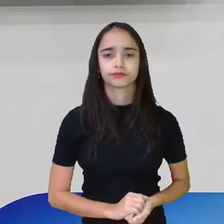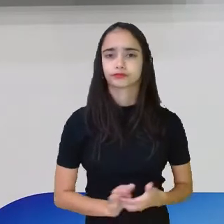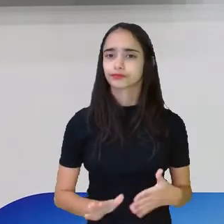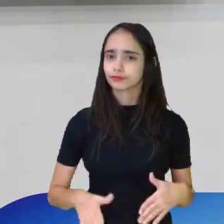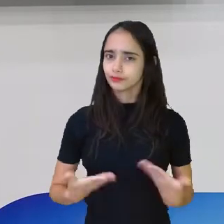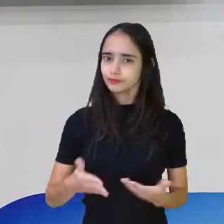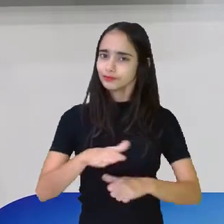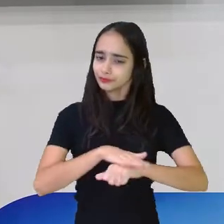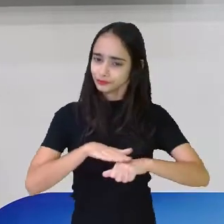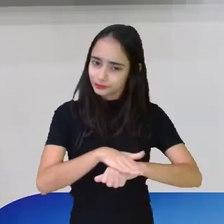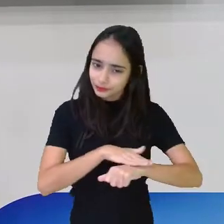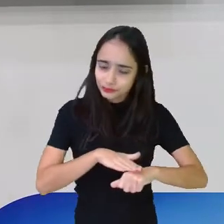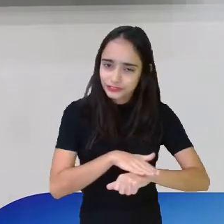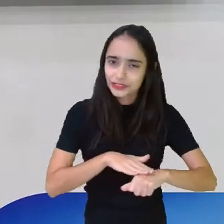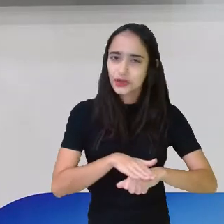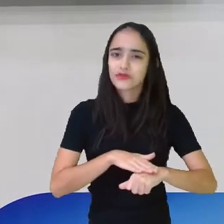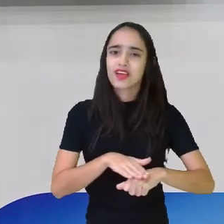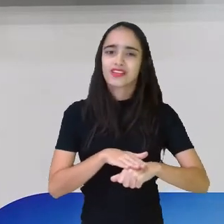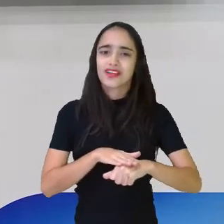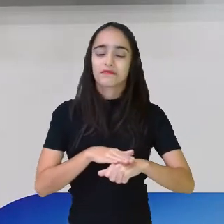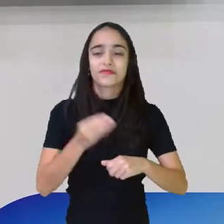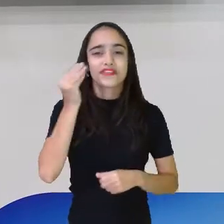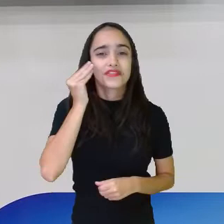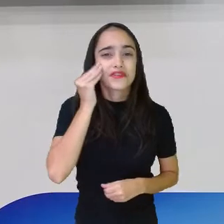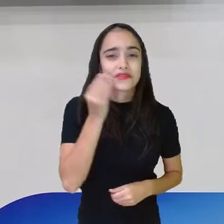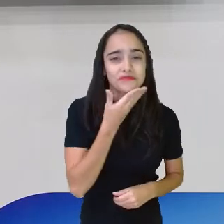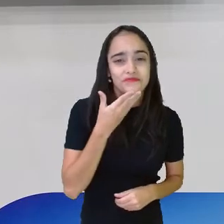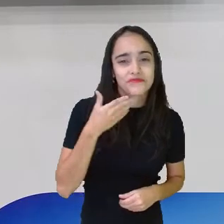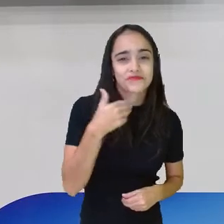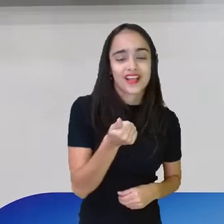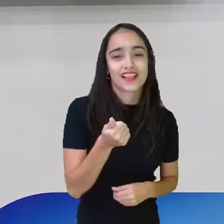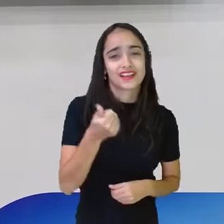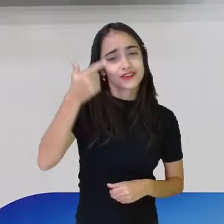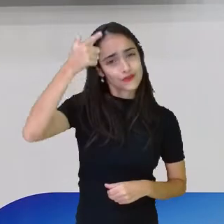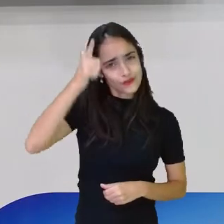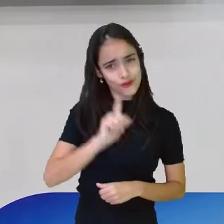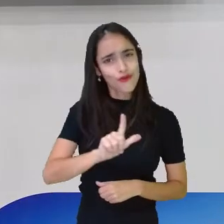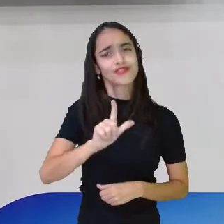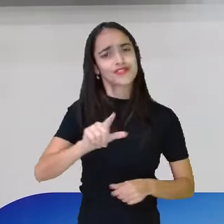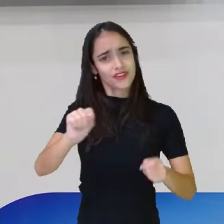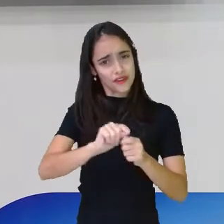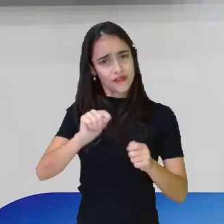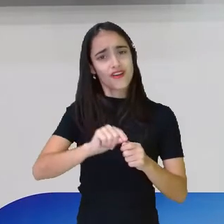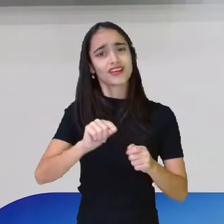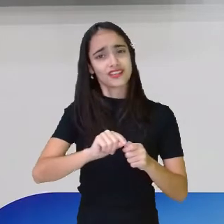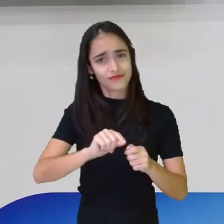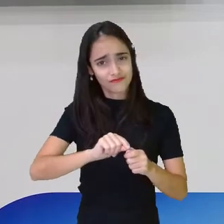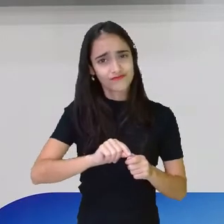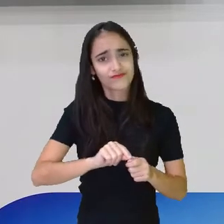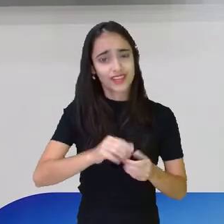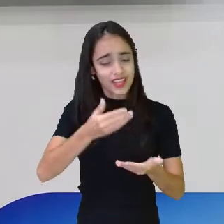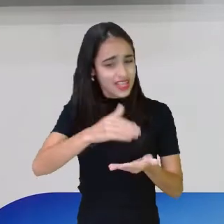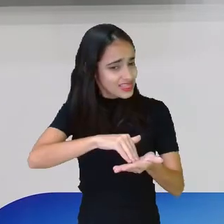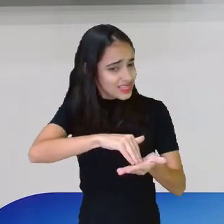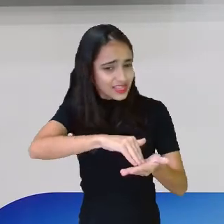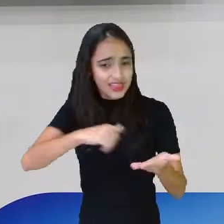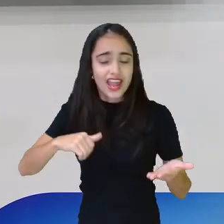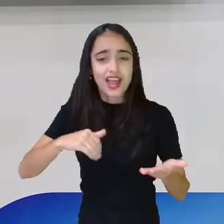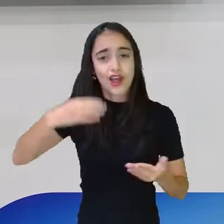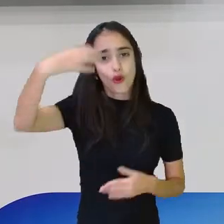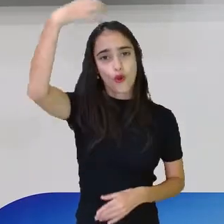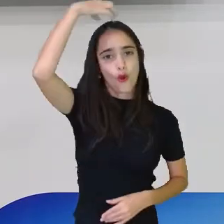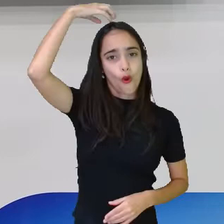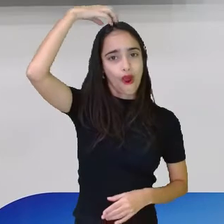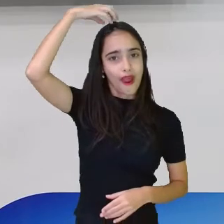soldados, e pela sociedade civil, ele conseguiu fazer isso, que foi esse golpe, e tirou a monarquia, e fez essa